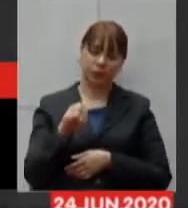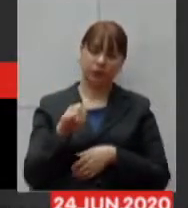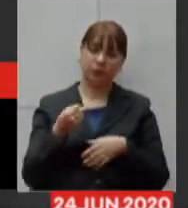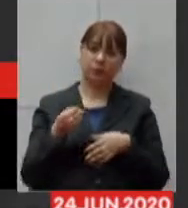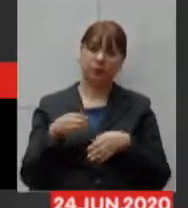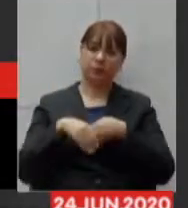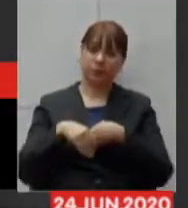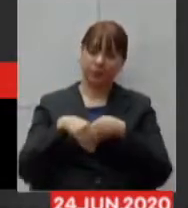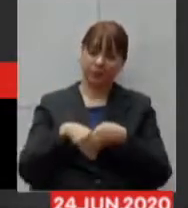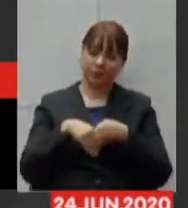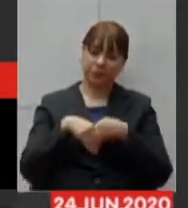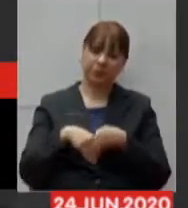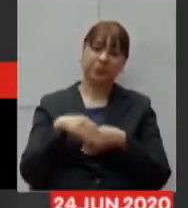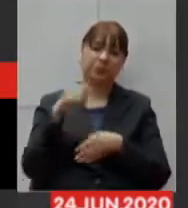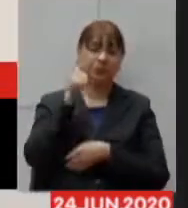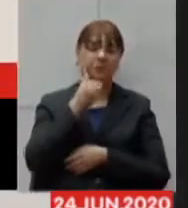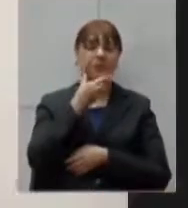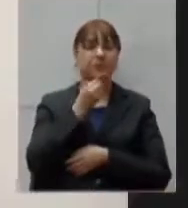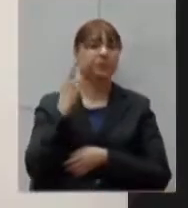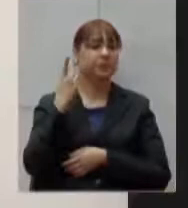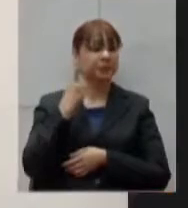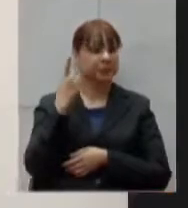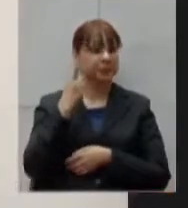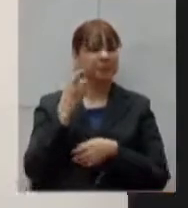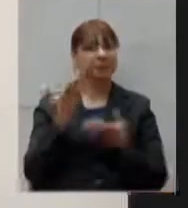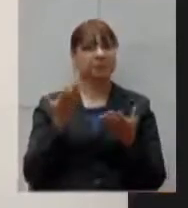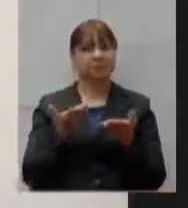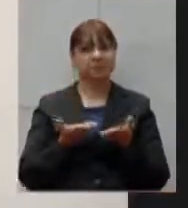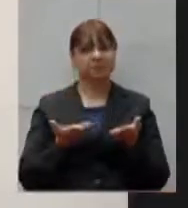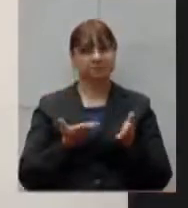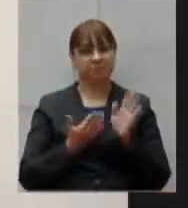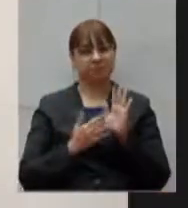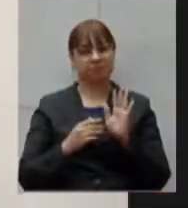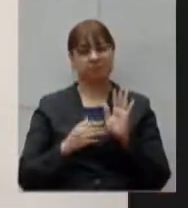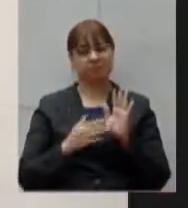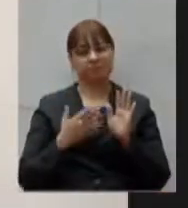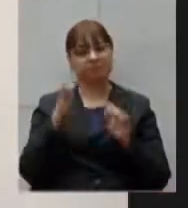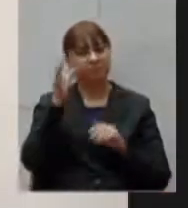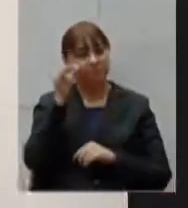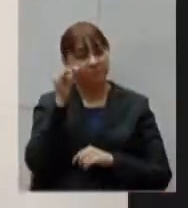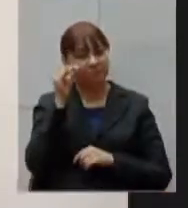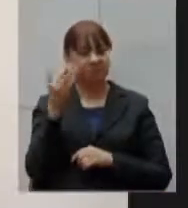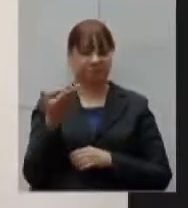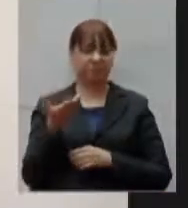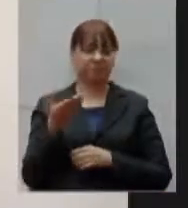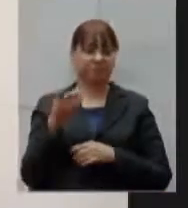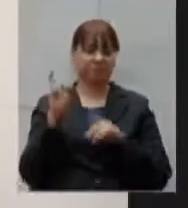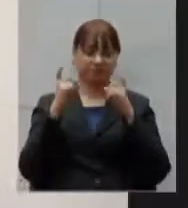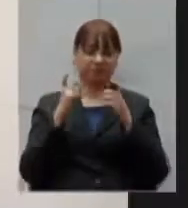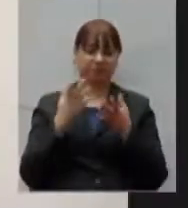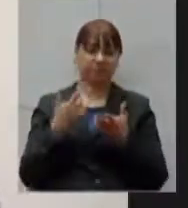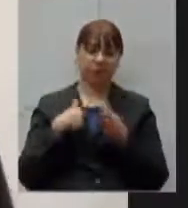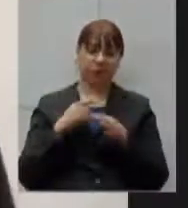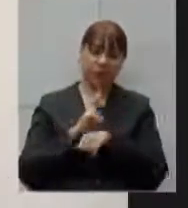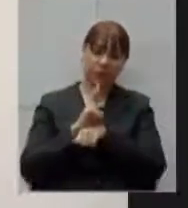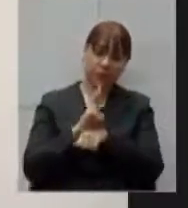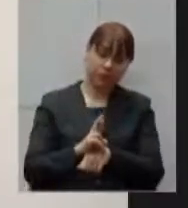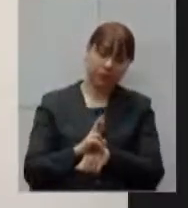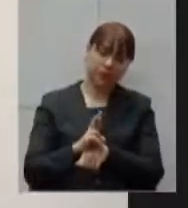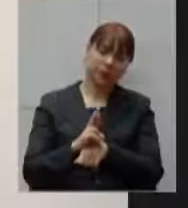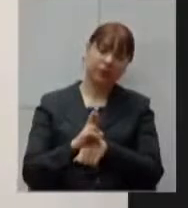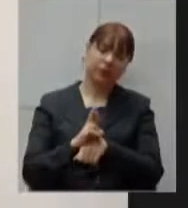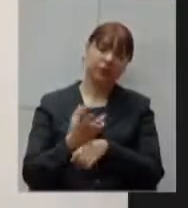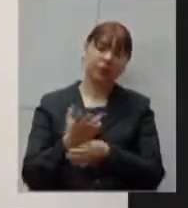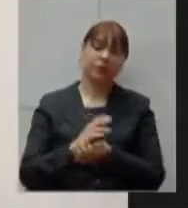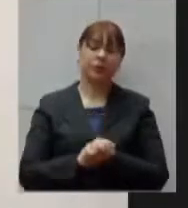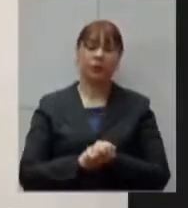deputadas e deputados que acompanham os trabalhos de hoje eu falo aqui em nome do bloco democracia e